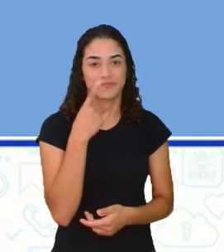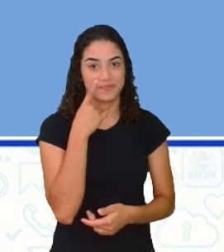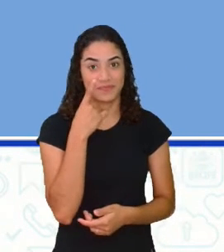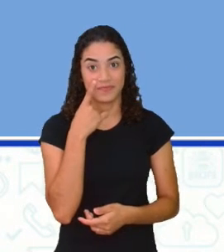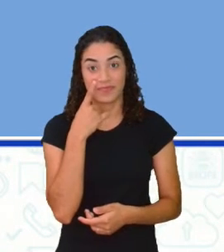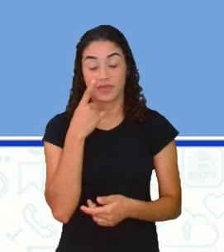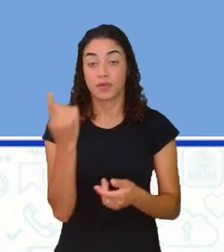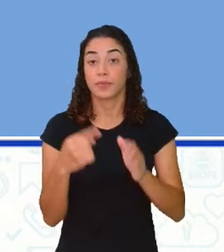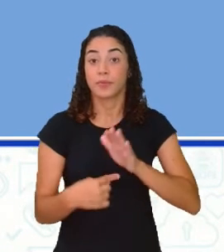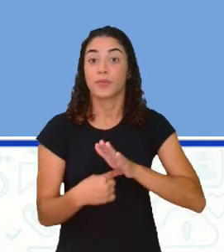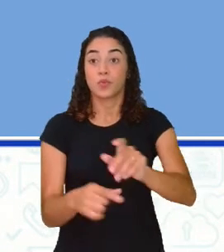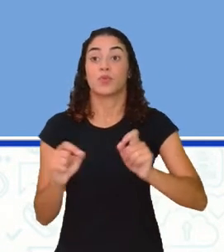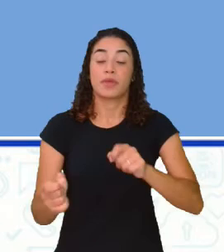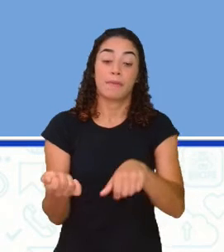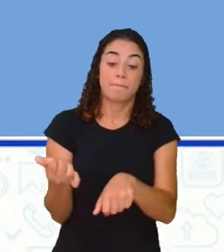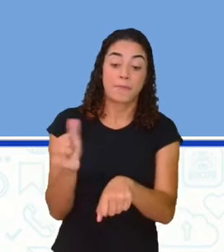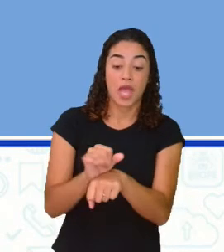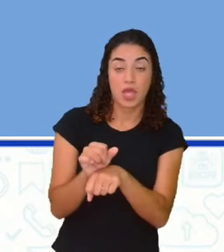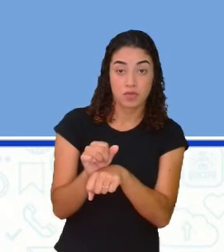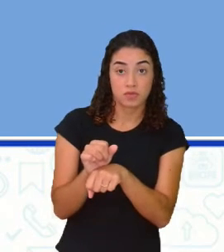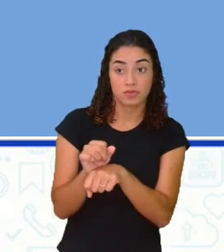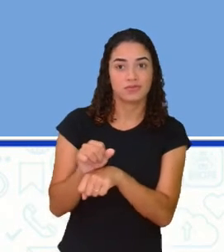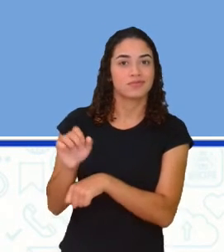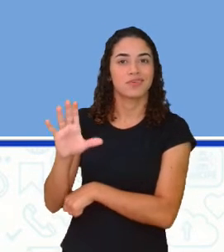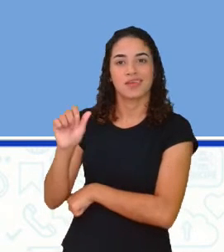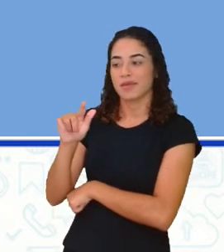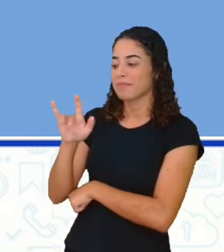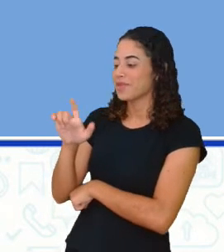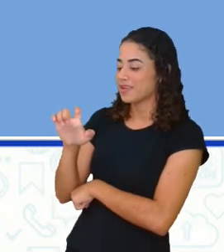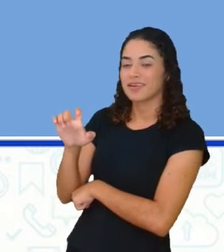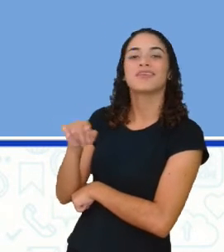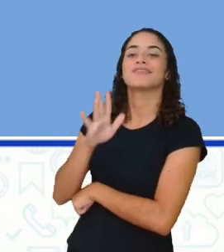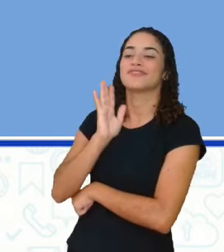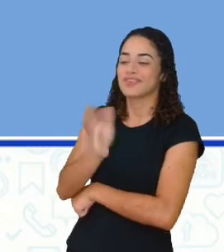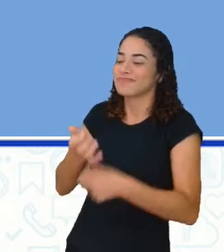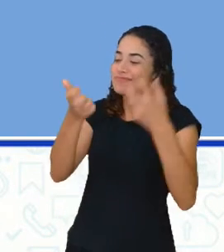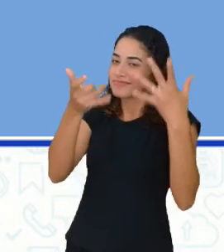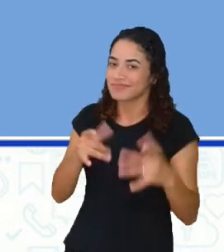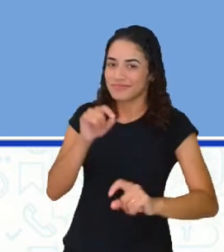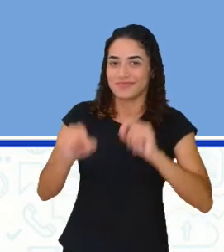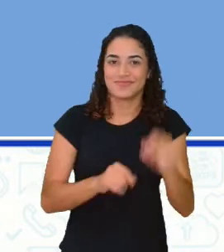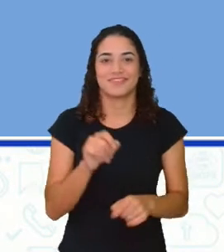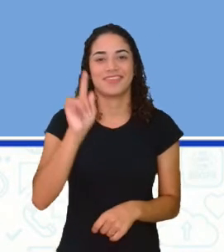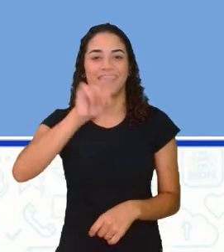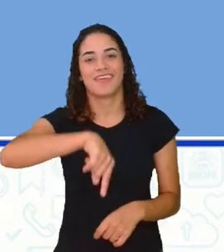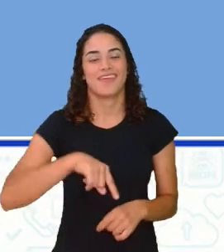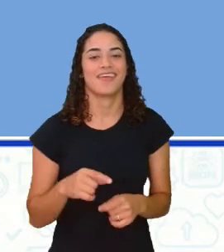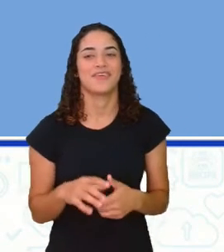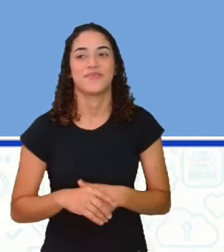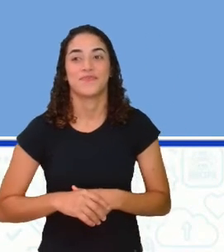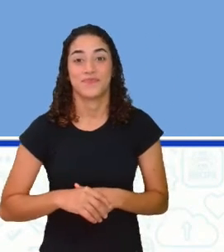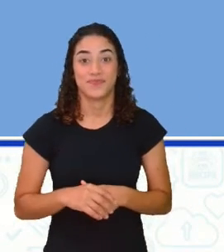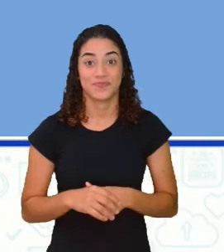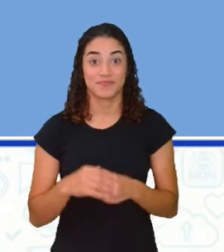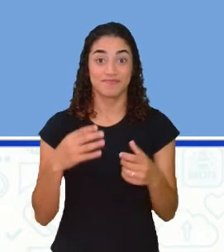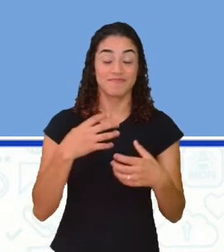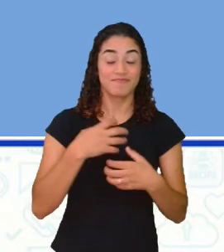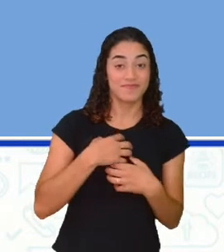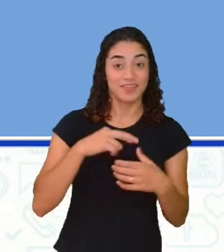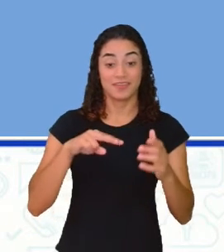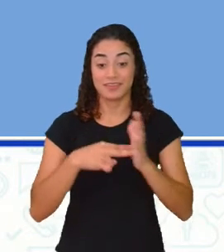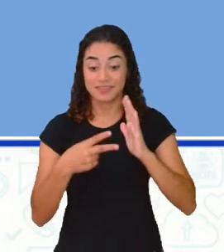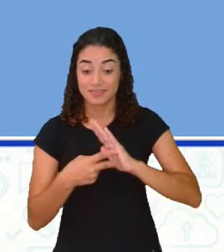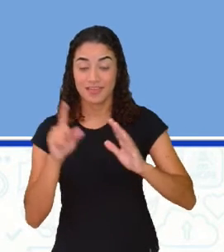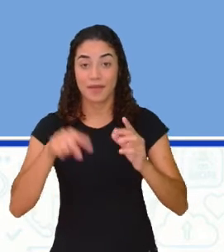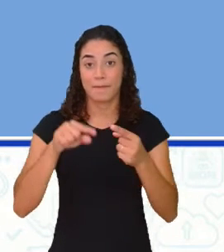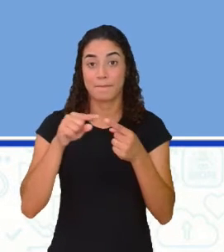indicam pausa, não é? Como a professora Camila acabou de falar, entre as unidades de forma e sentido são o